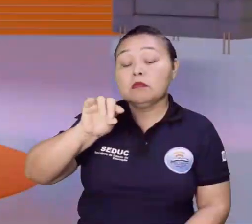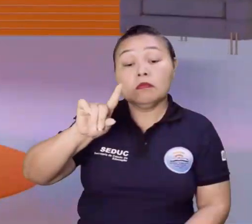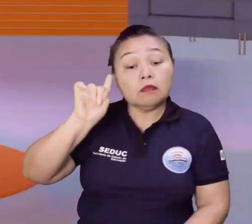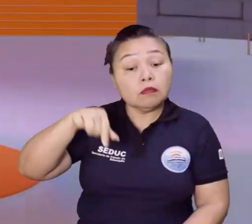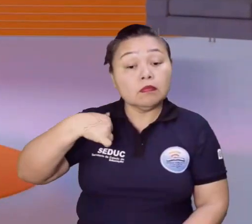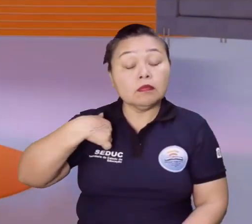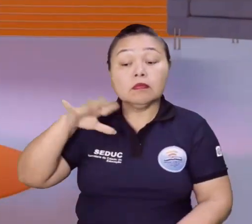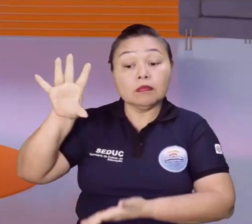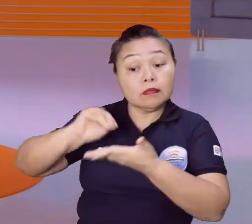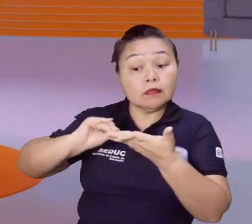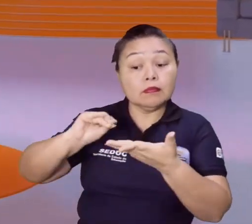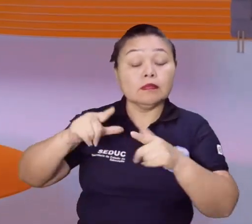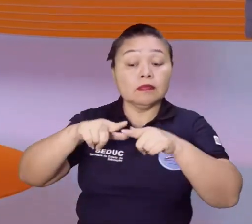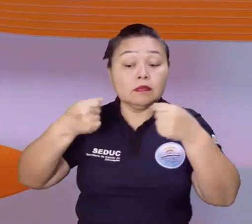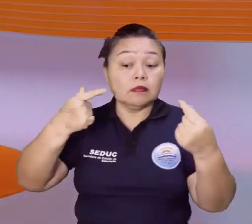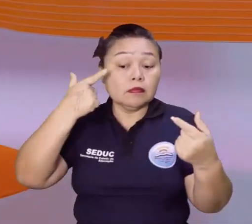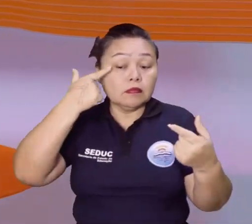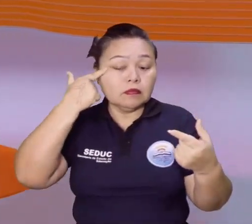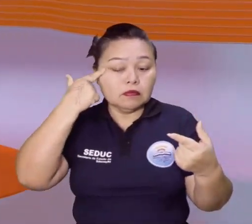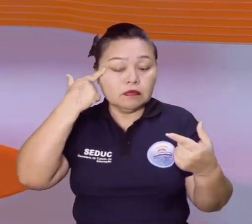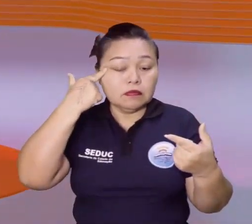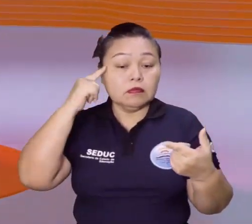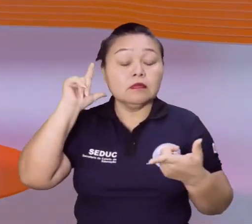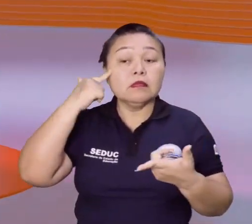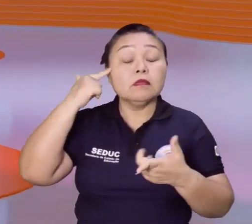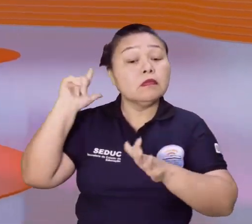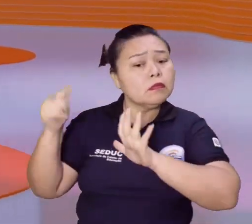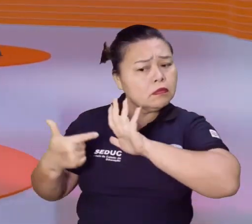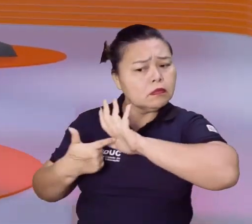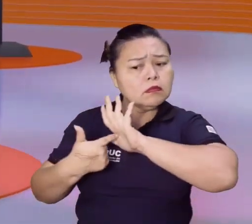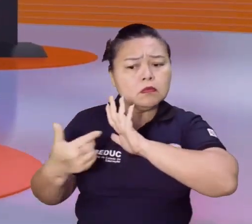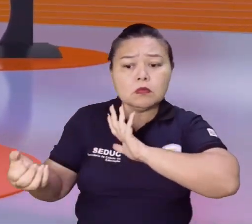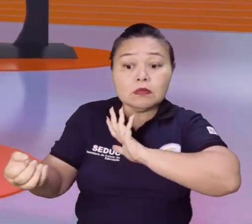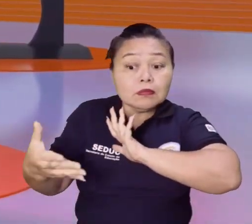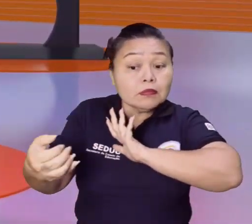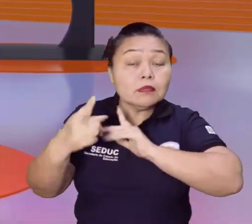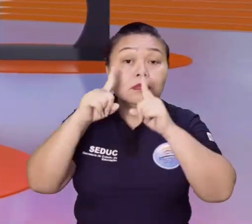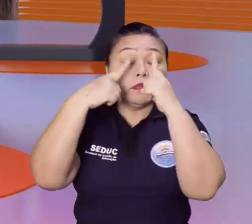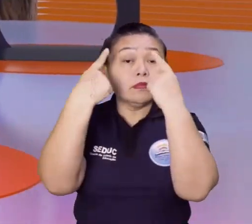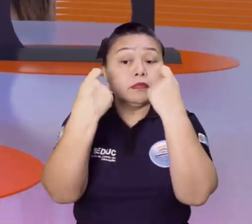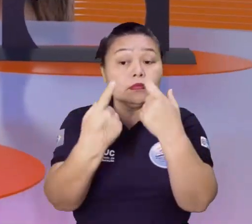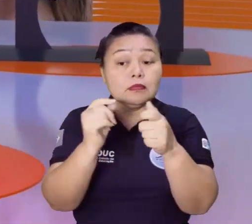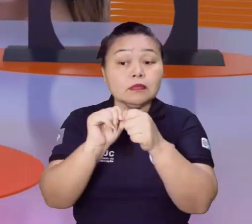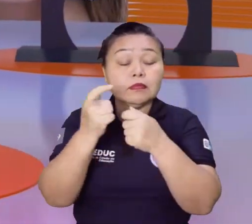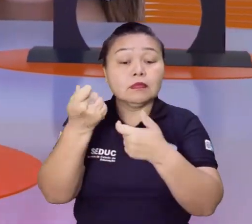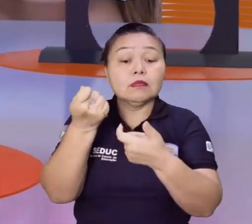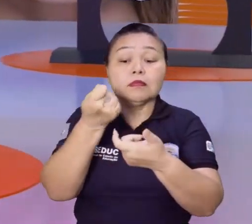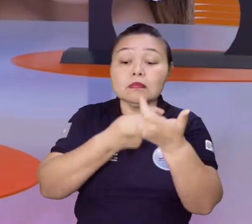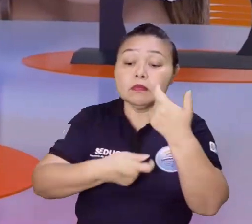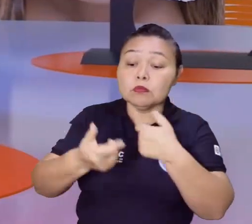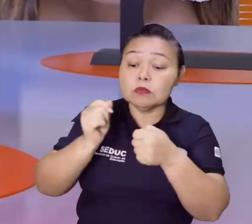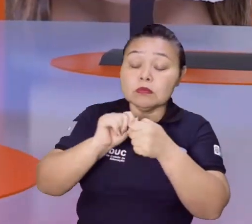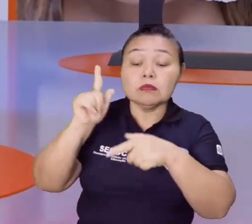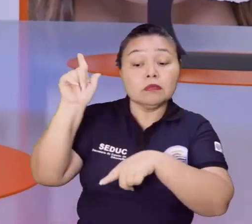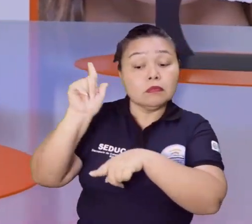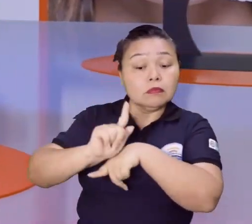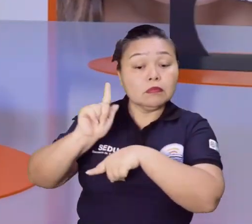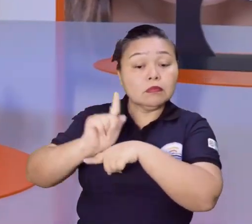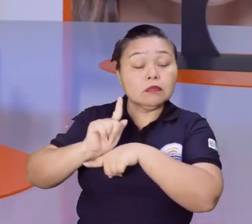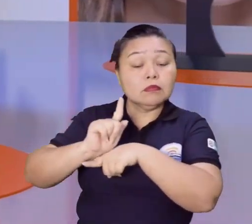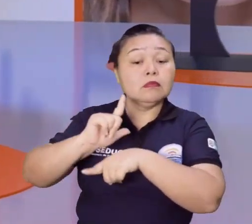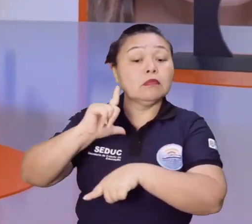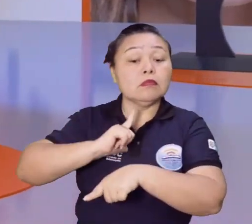japonês, tá? E o Japão, ele trouxe muitas inovações interessantes para a administração e gestão